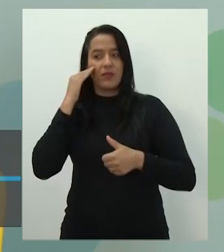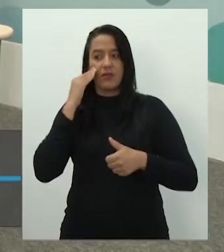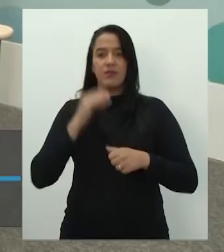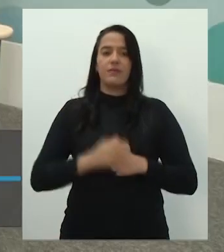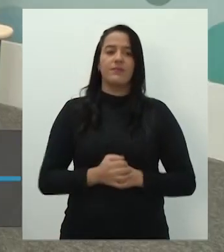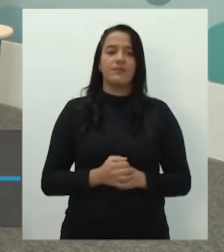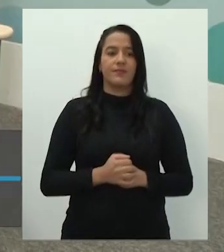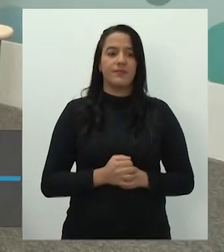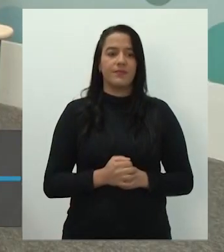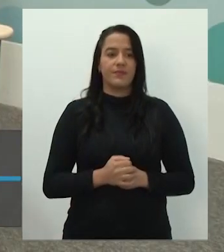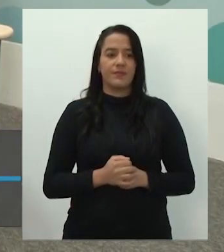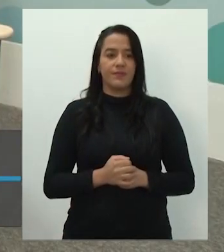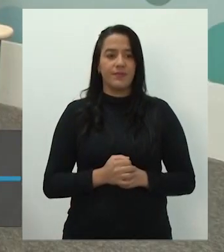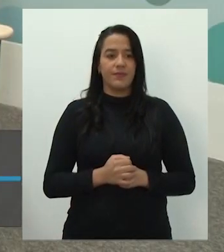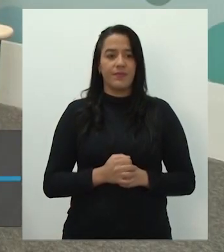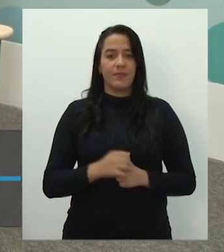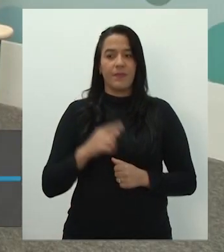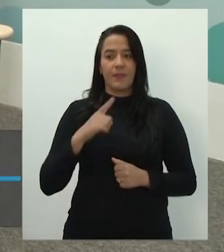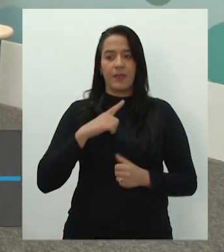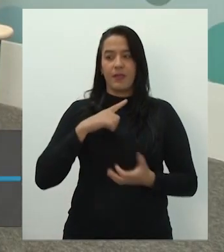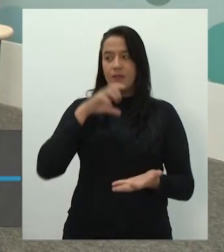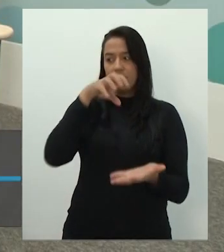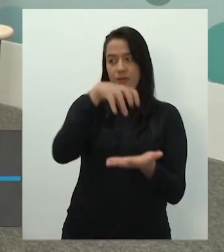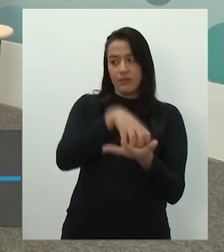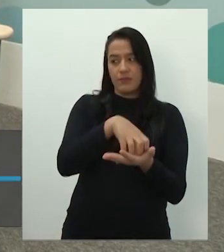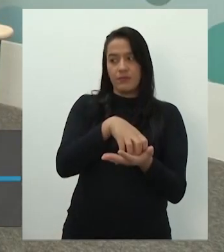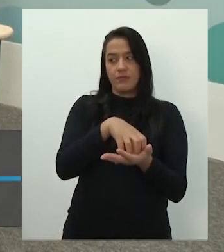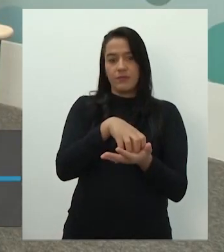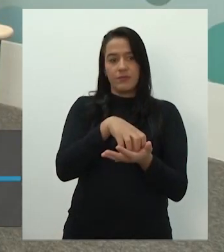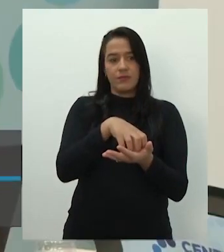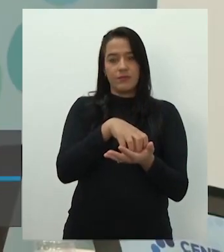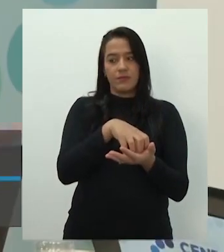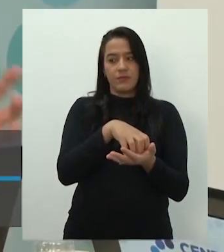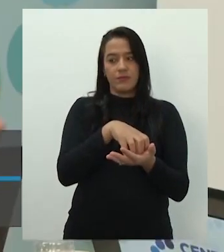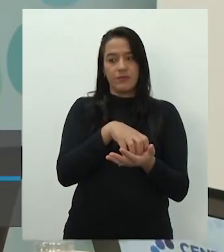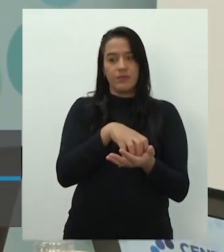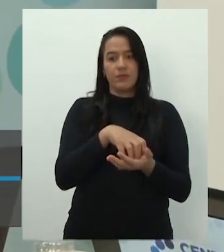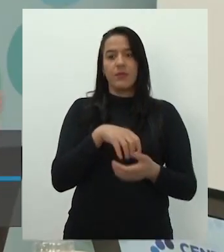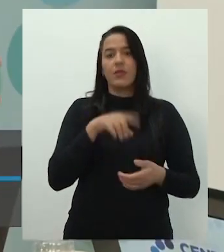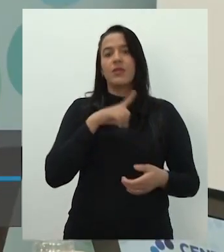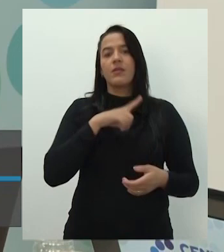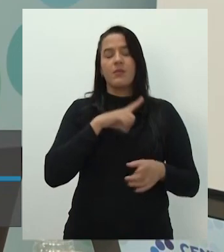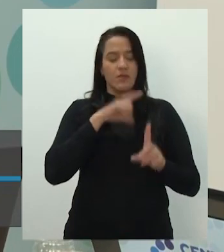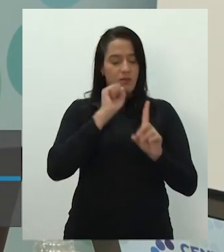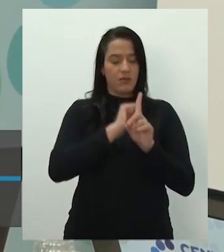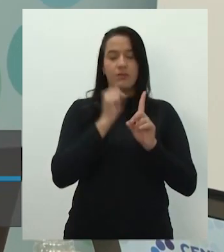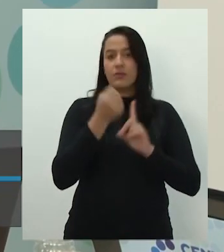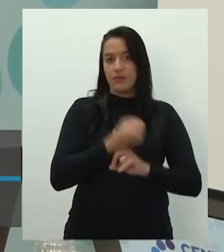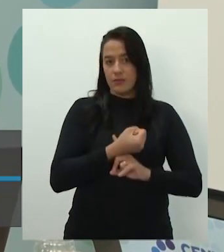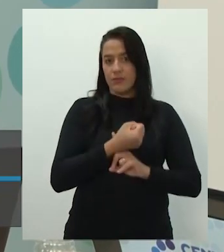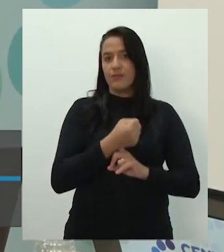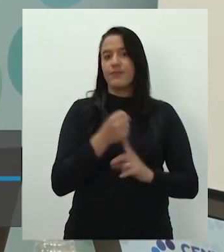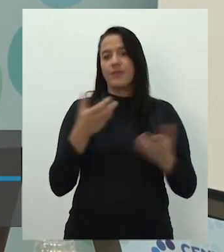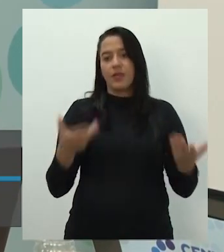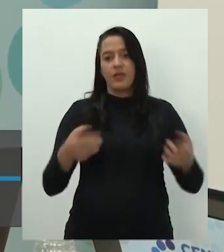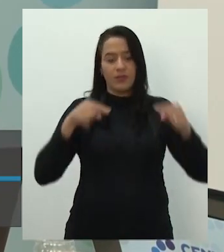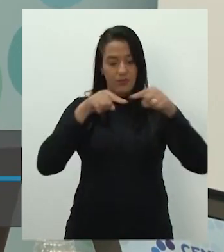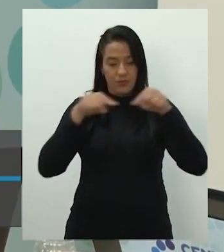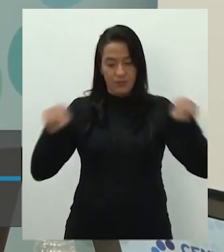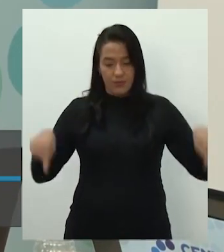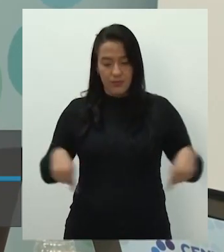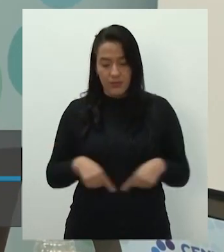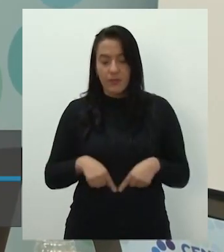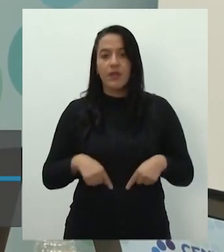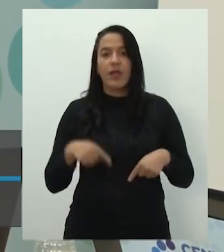Exato. Igual o centro de mídias aqui, a escola de formação de professores, tem uma função social. Aqui, esse espaço para aulas para